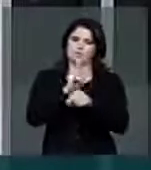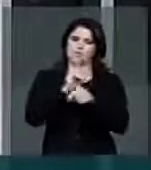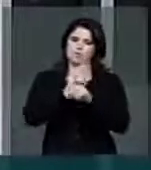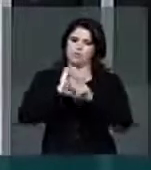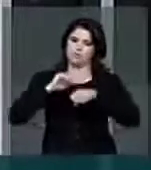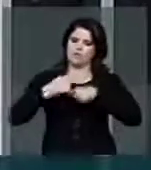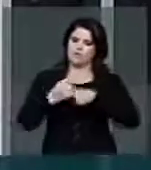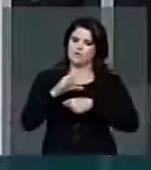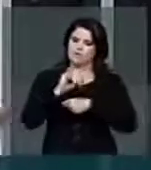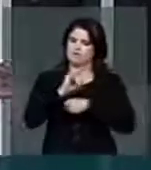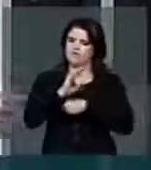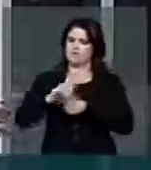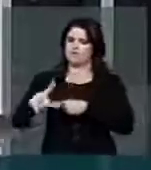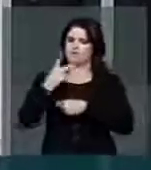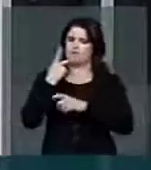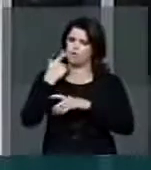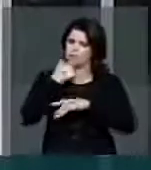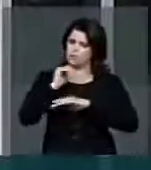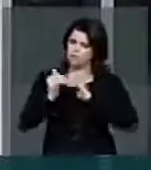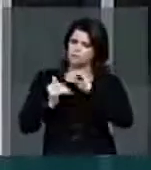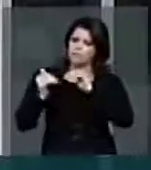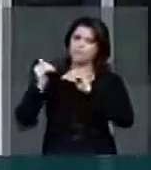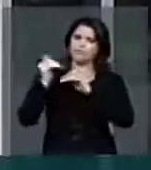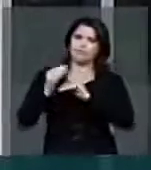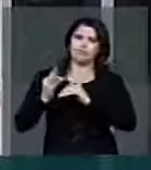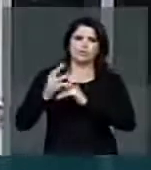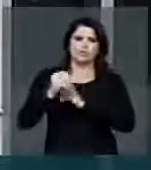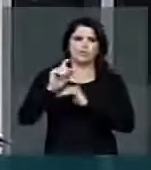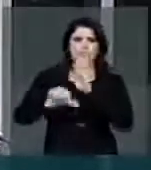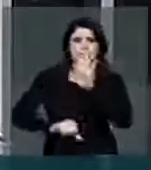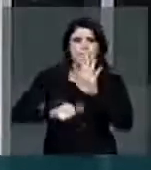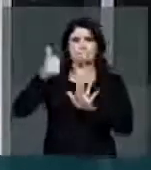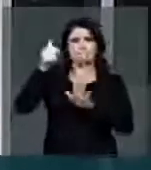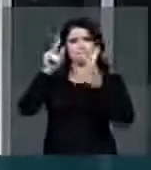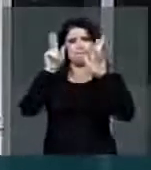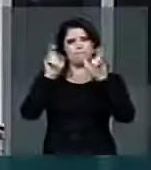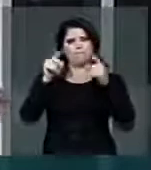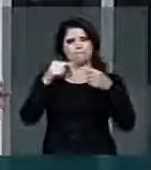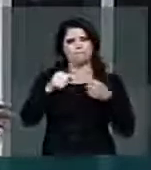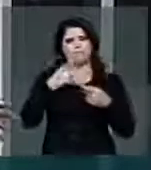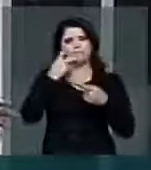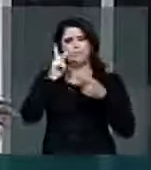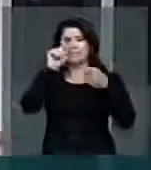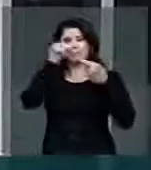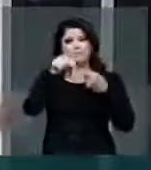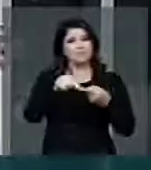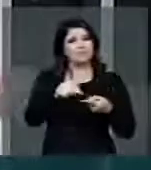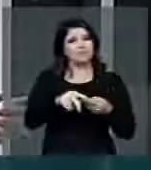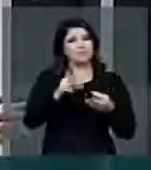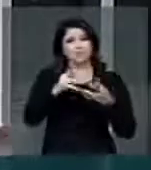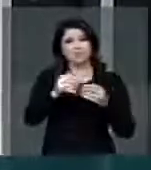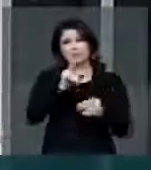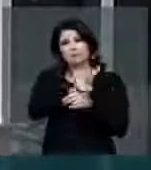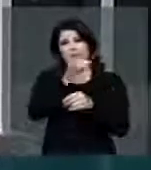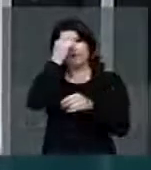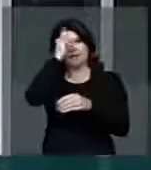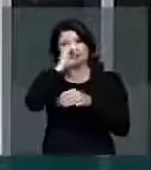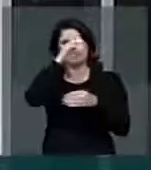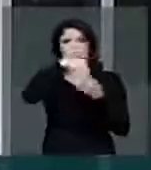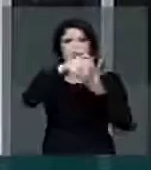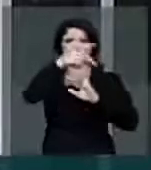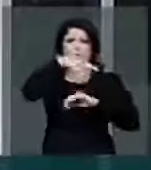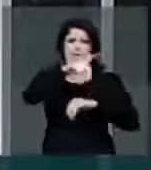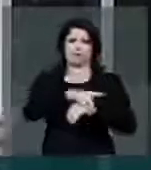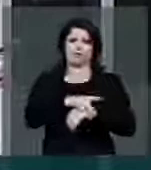Civil, que foi um avanço. Foi a primeira matéria que trata especificamente da prevenção no nosso país.